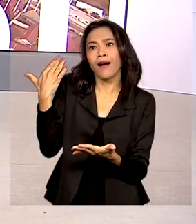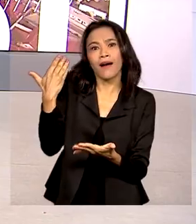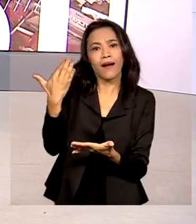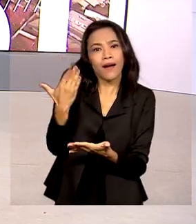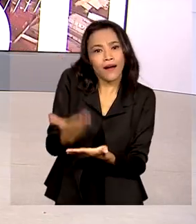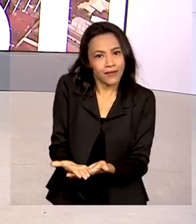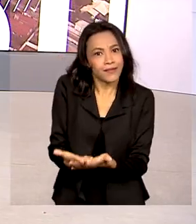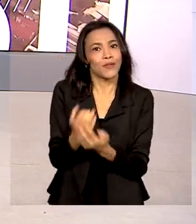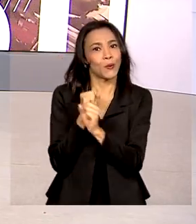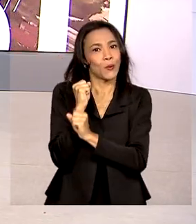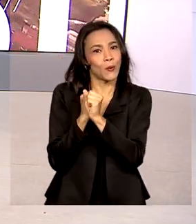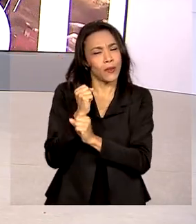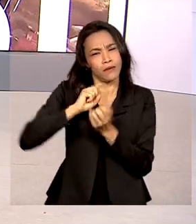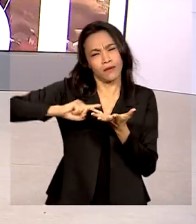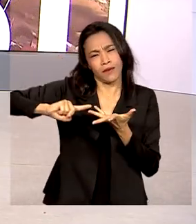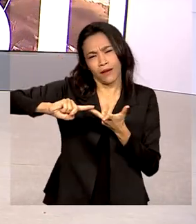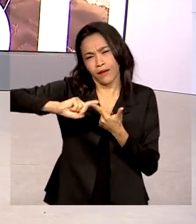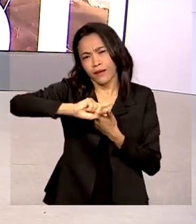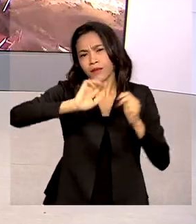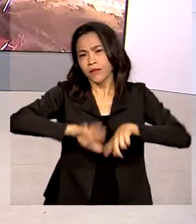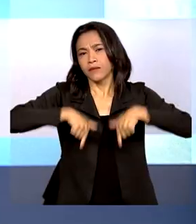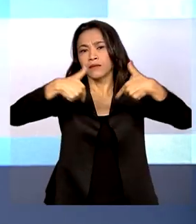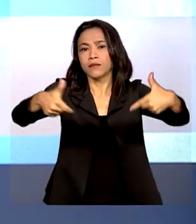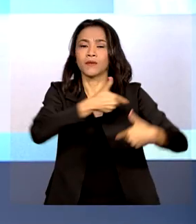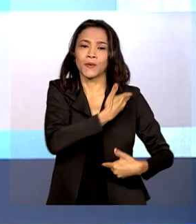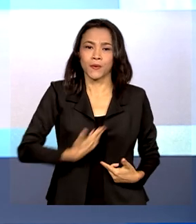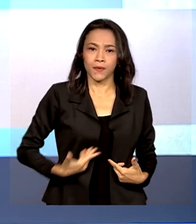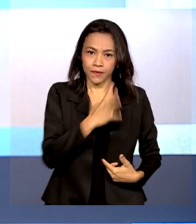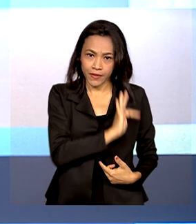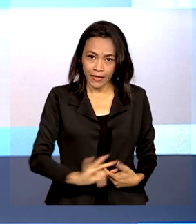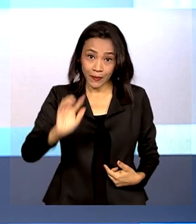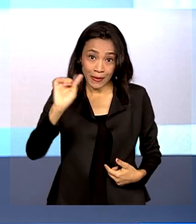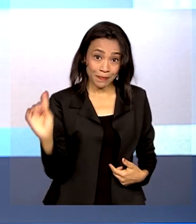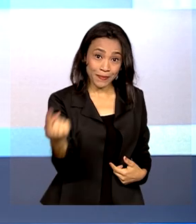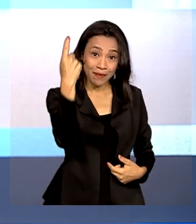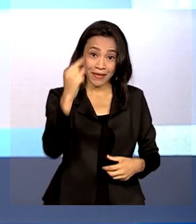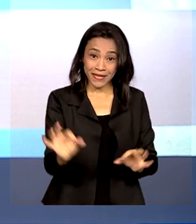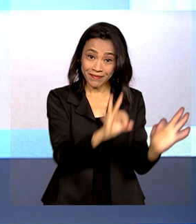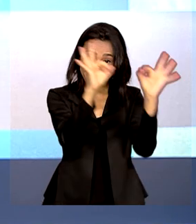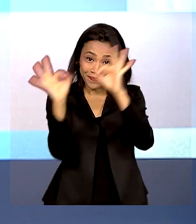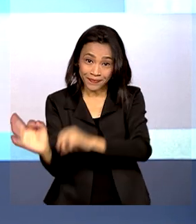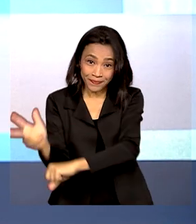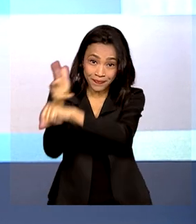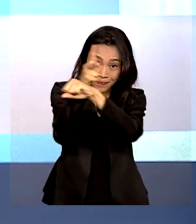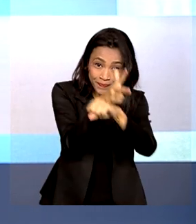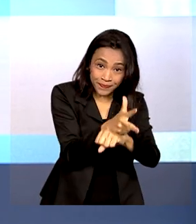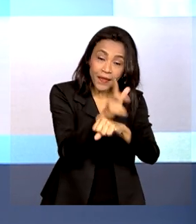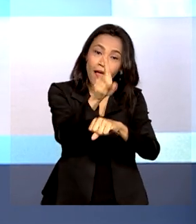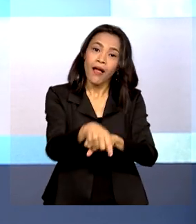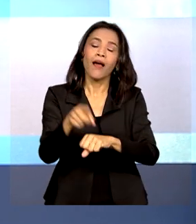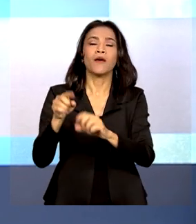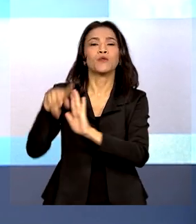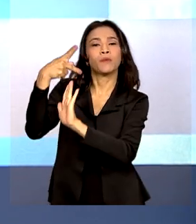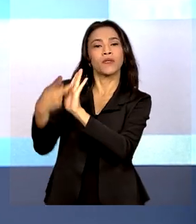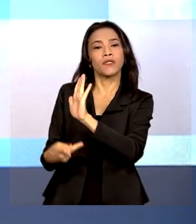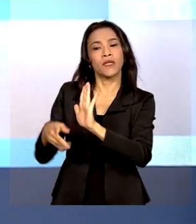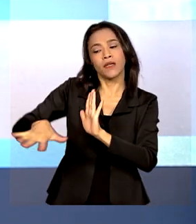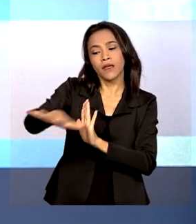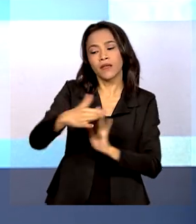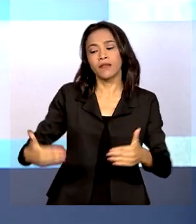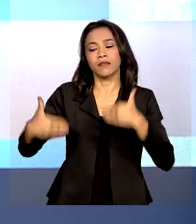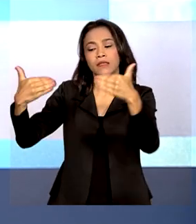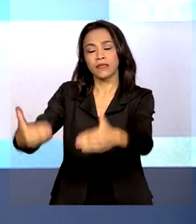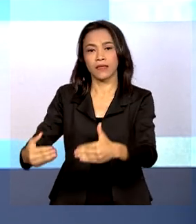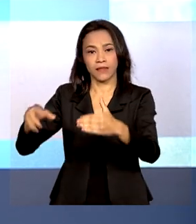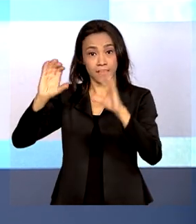com ações de vários setores do governo federal. E a primeira reportagem é sobre os projetos do Ministério da Cidadania